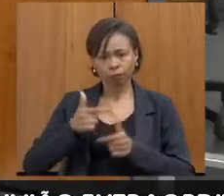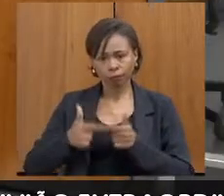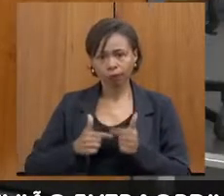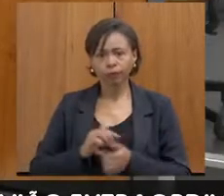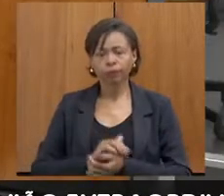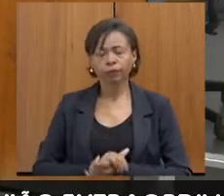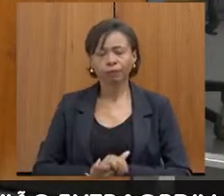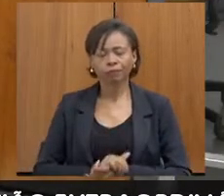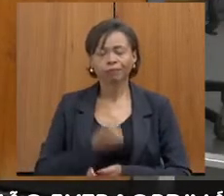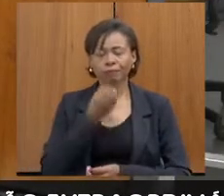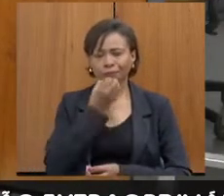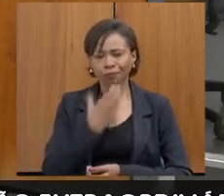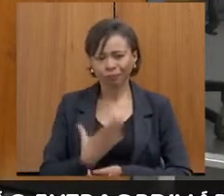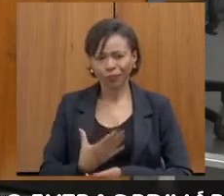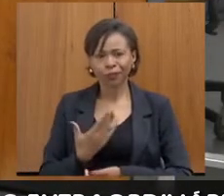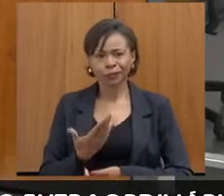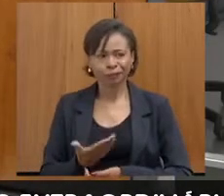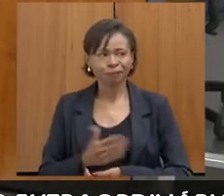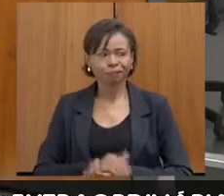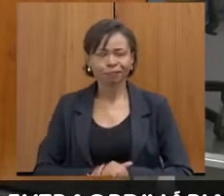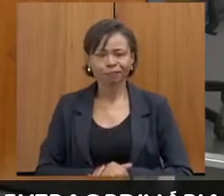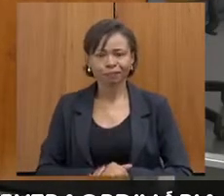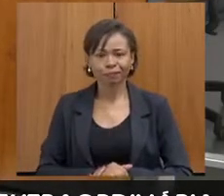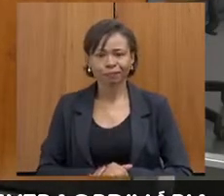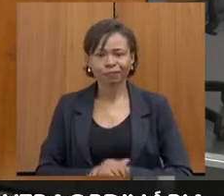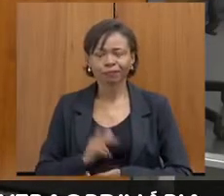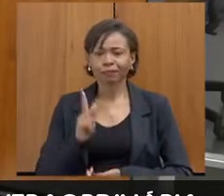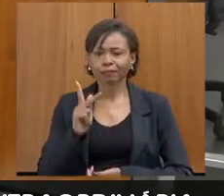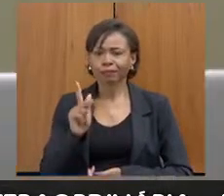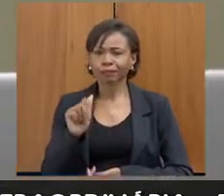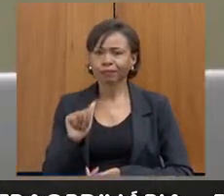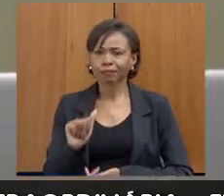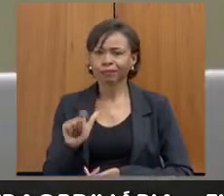Muito bom, Jussiara. Carla.